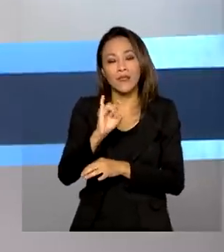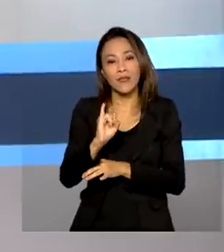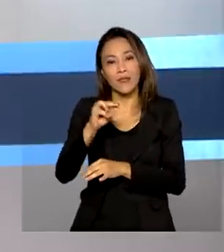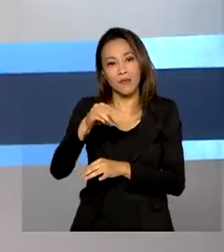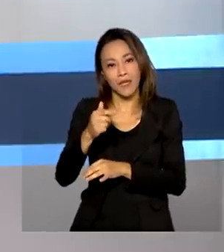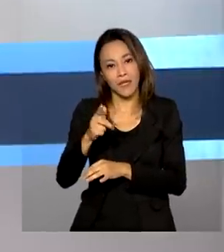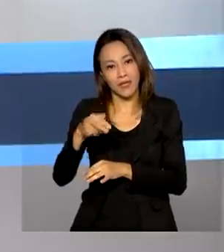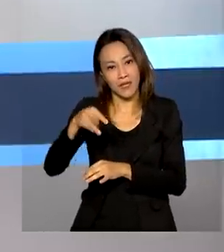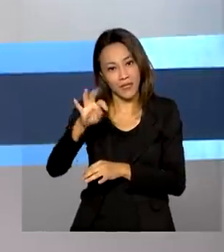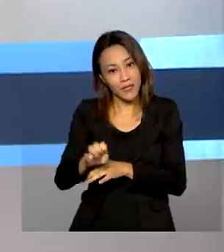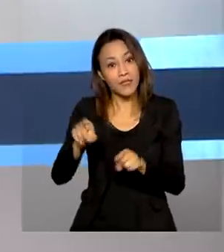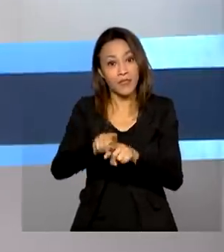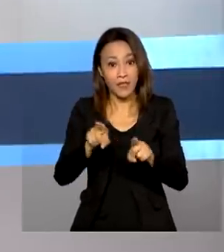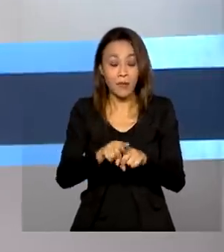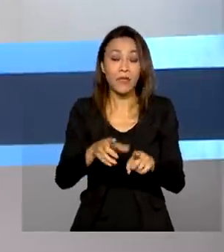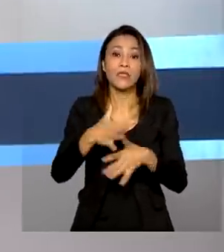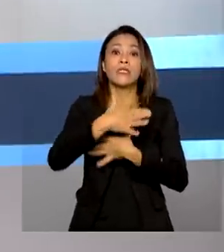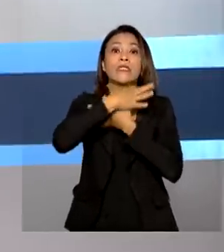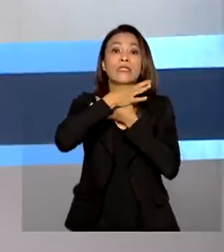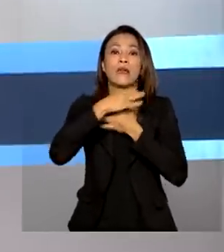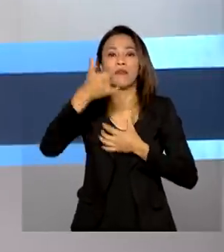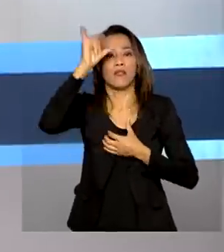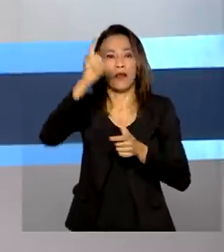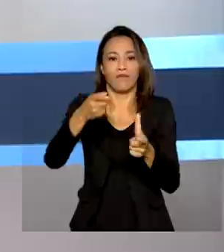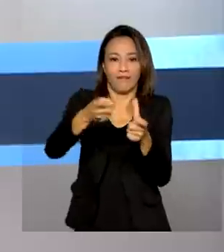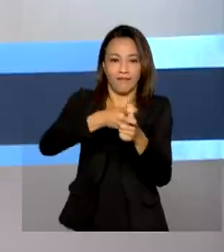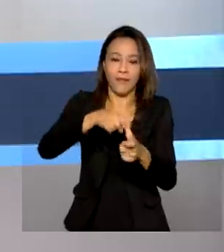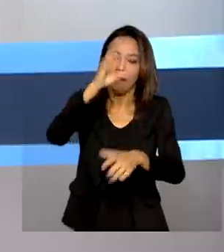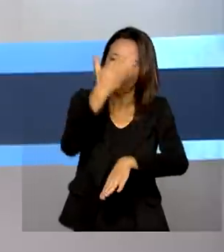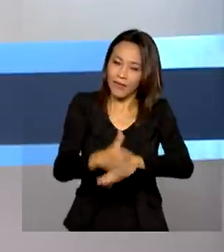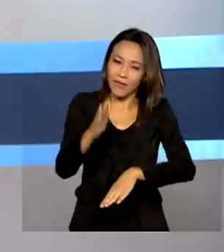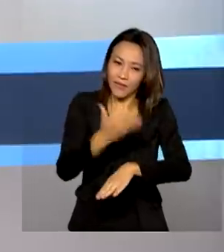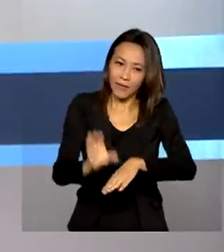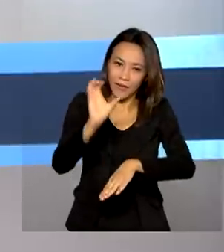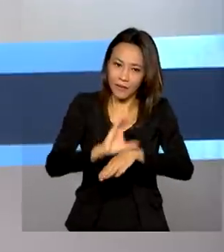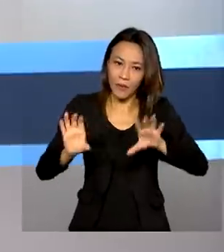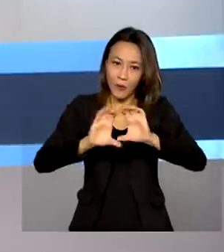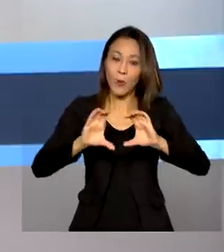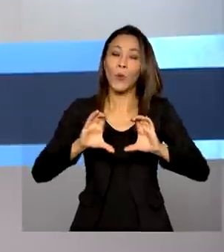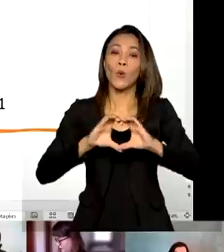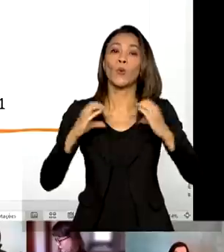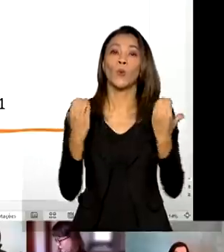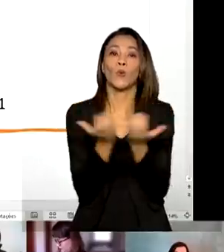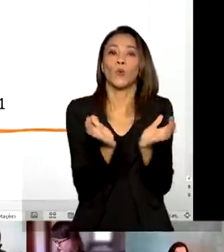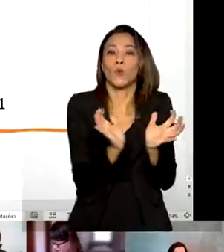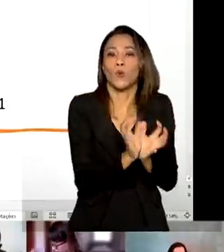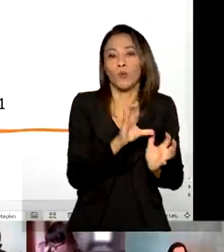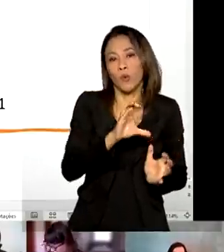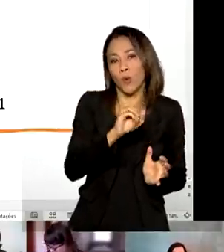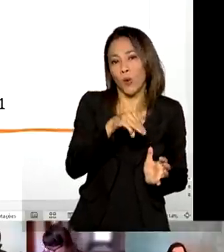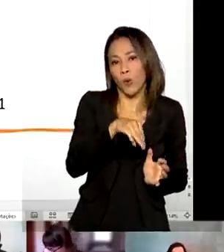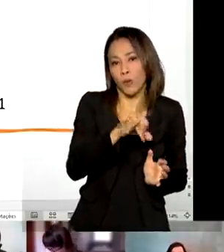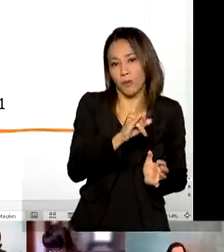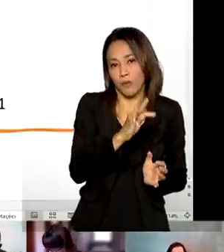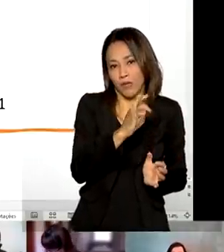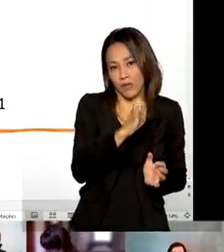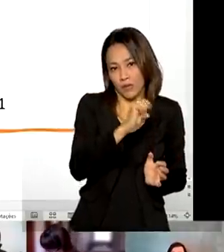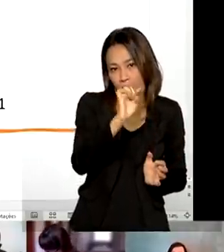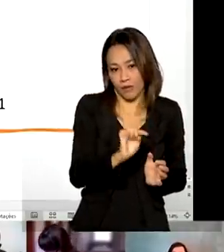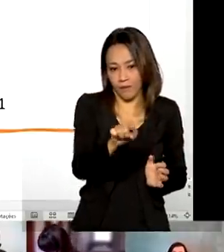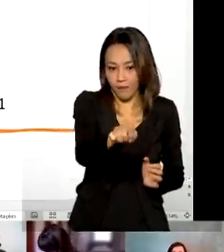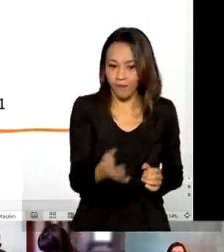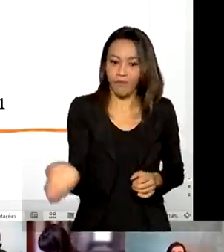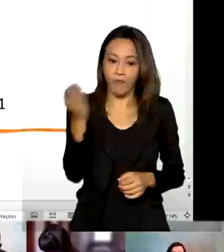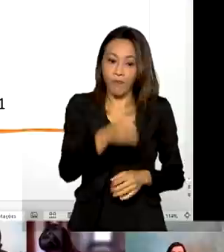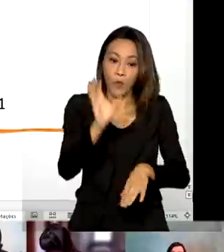evitar o endividamento. A capacitação é oferecida pelo Comitê Nacional para Refugiados. O curso